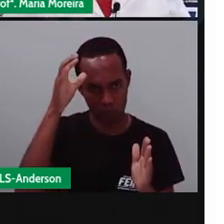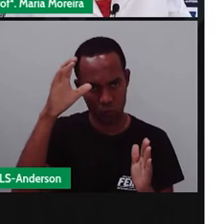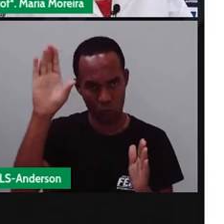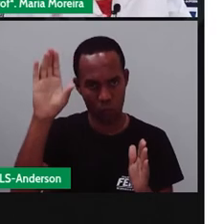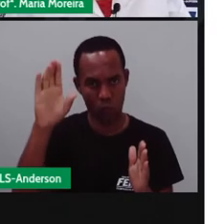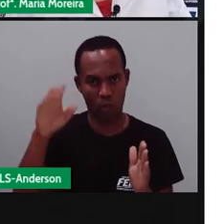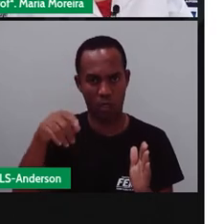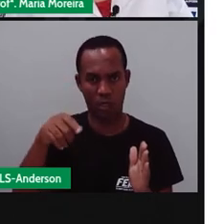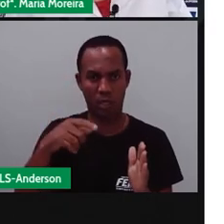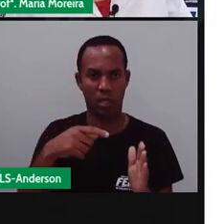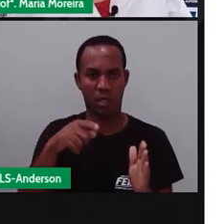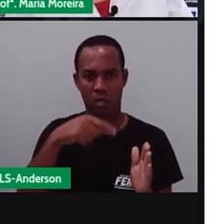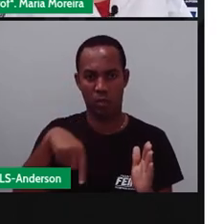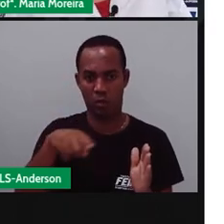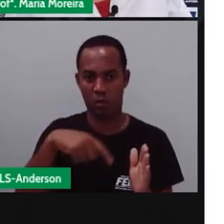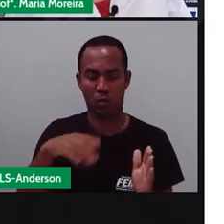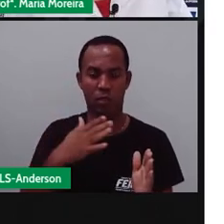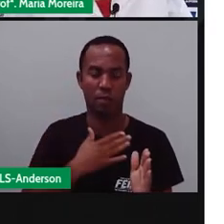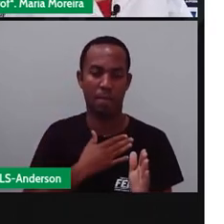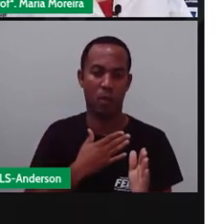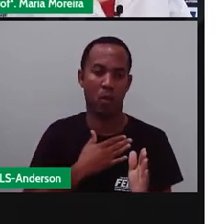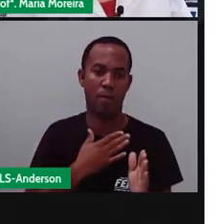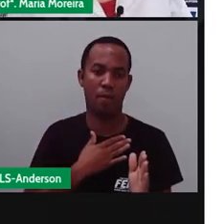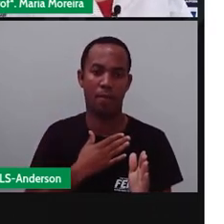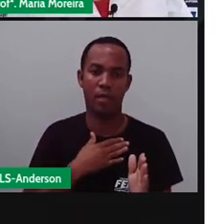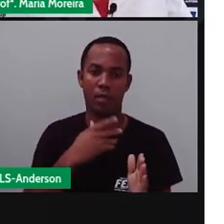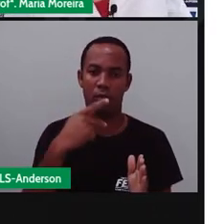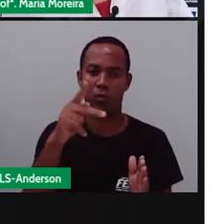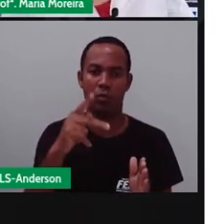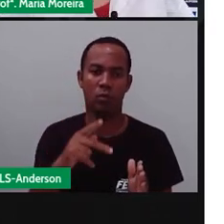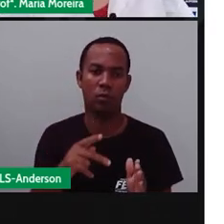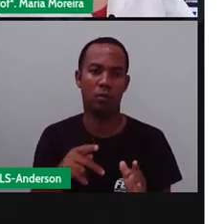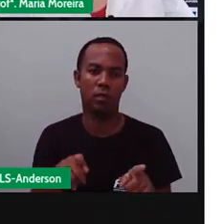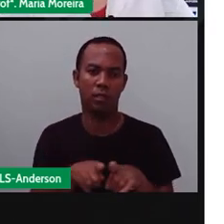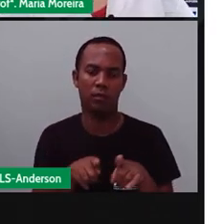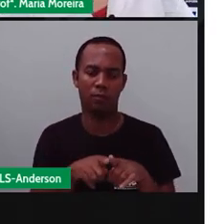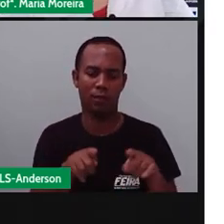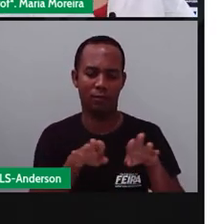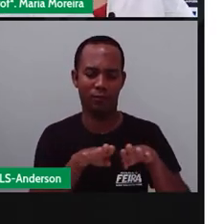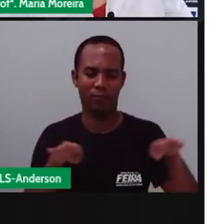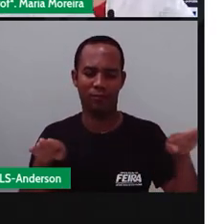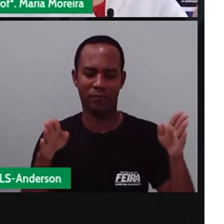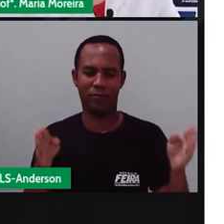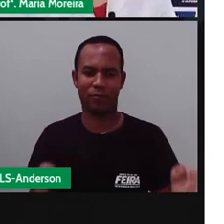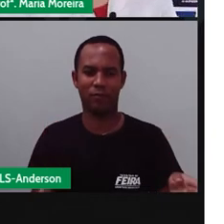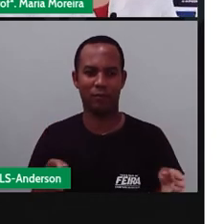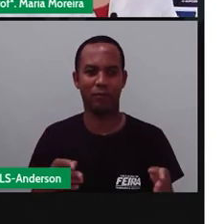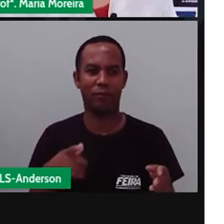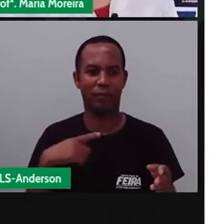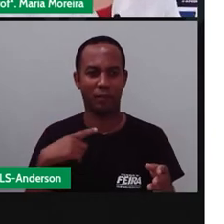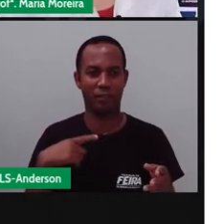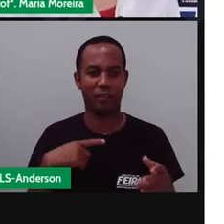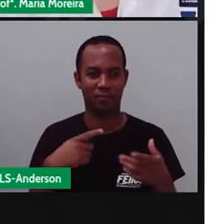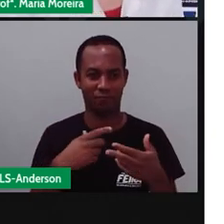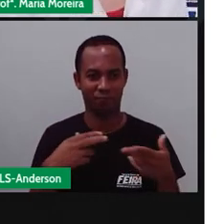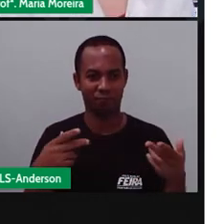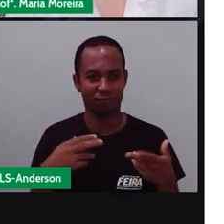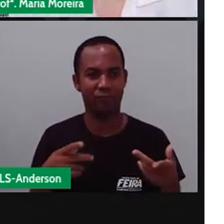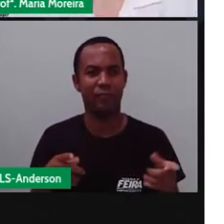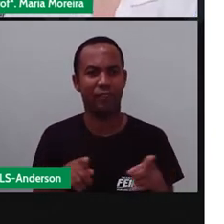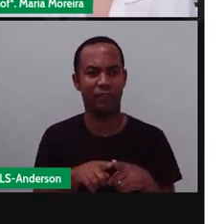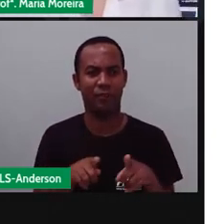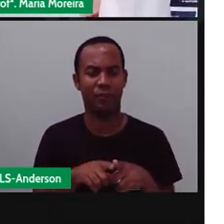O pau de sebo, a pescaria, o quentão, essas barracas com churrascos, canjicas, algumas coisas fazem, outras